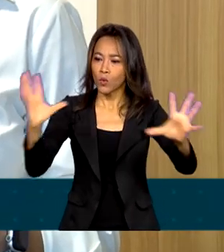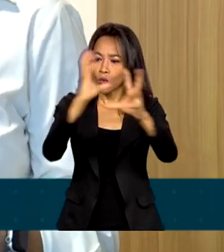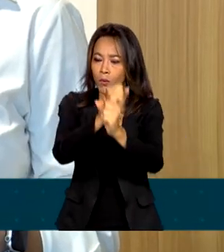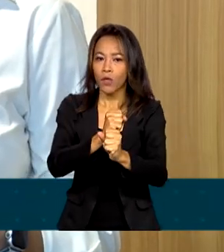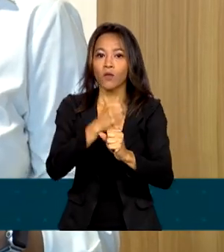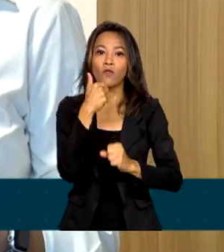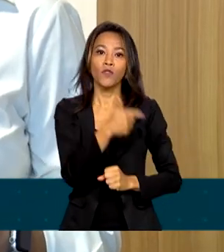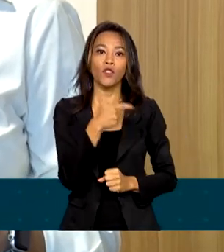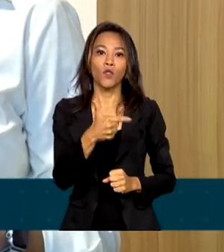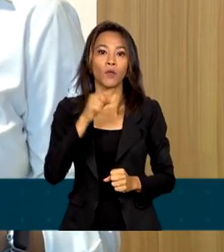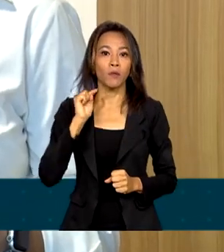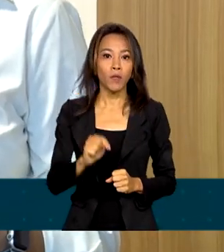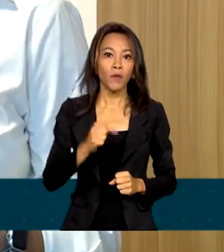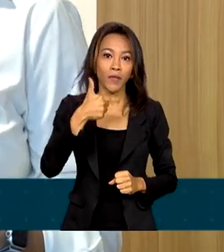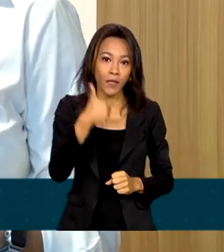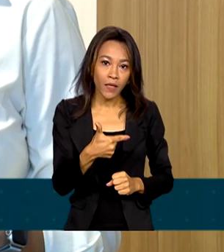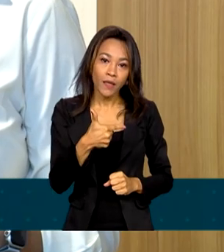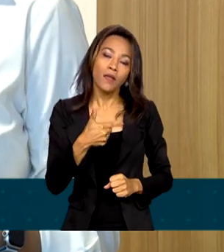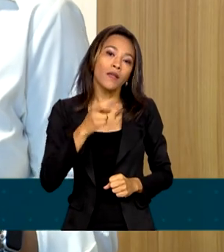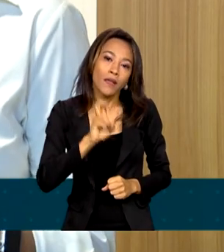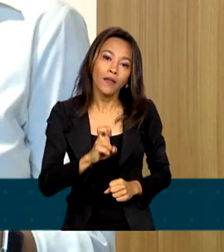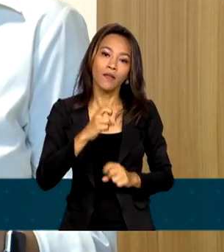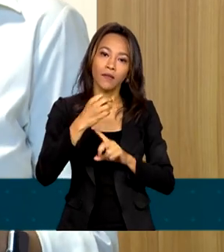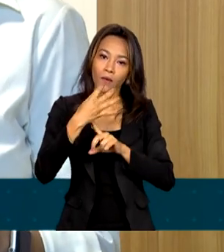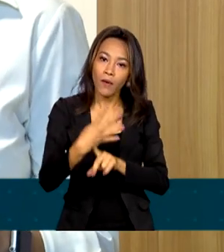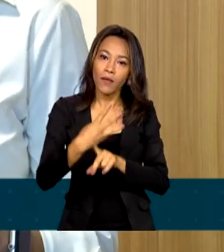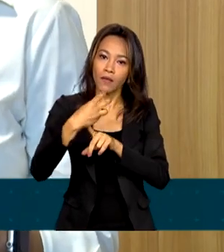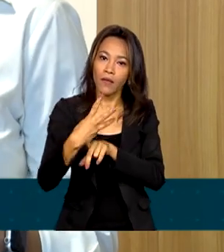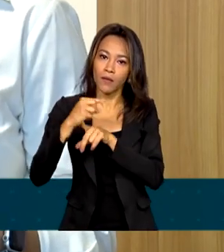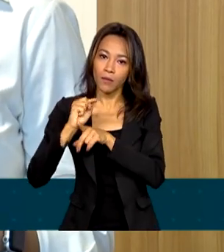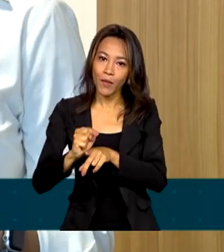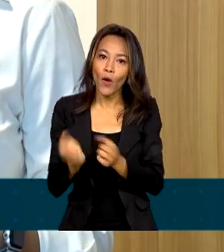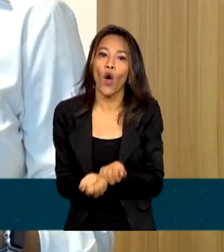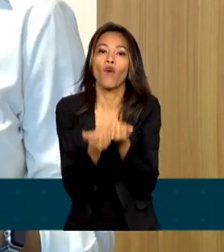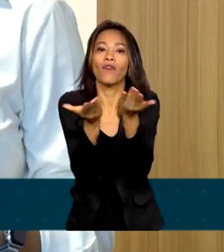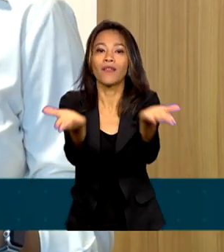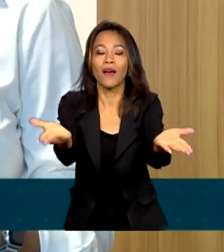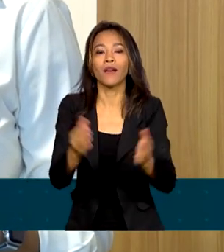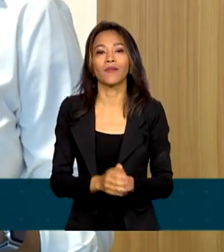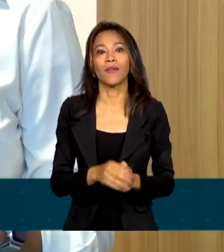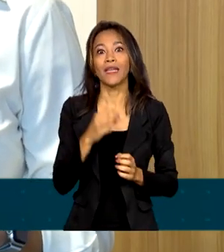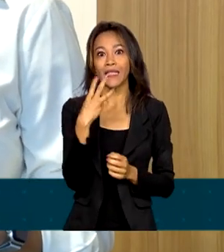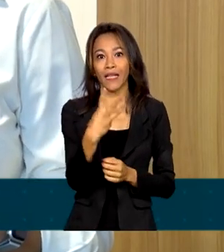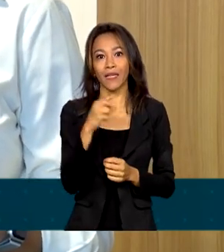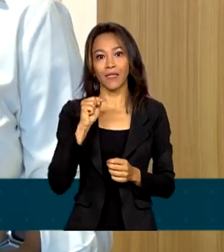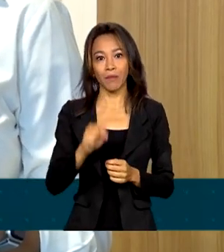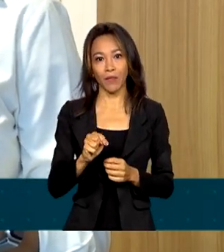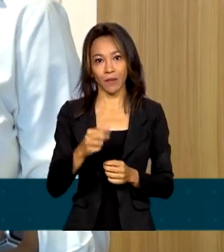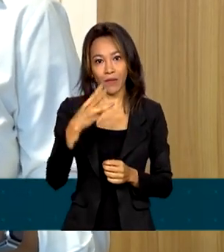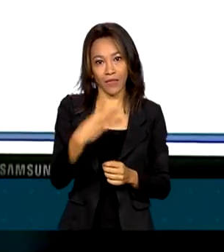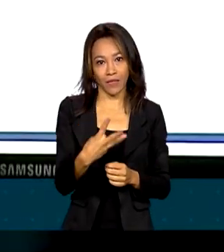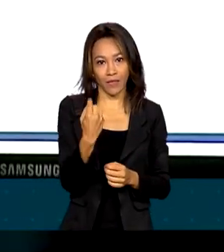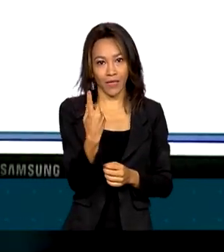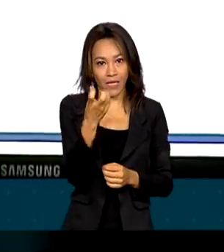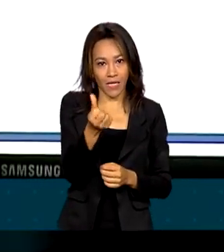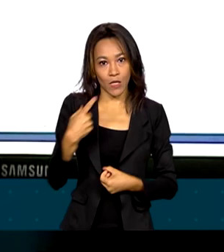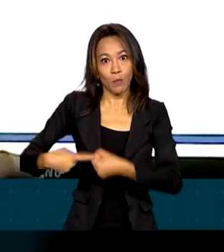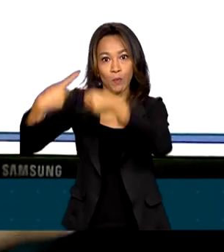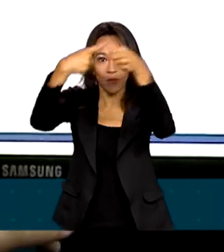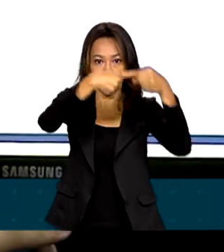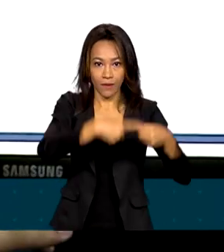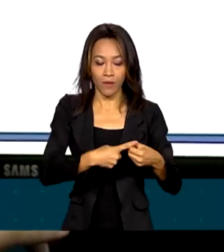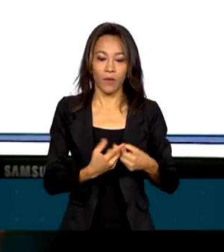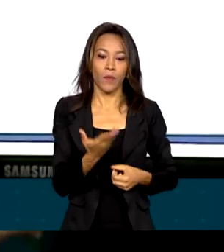22.543 pontos são ofertados em 3.316 municípios. O programa